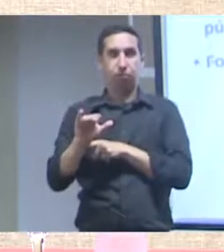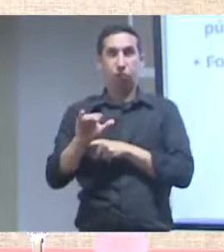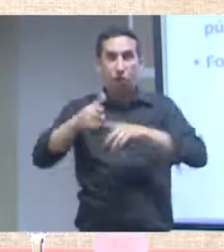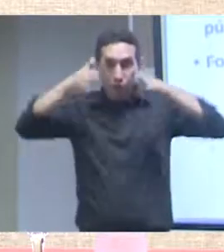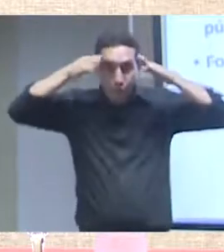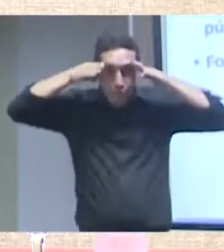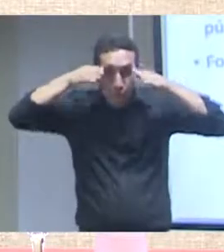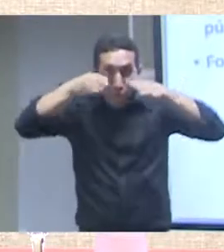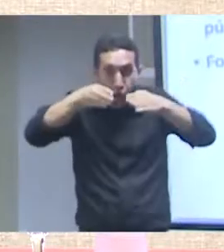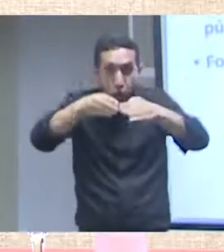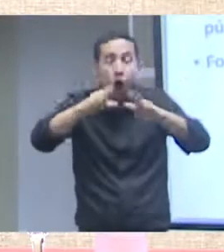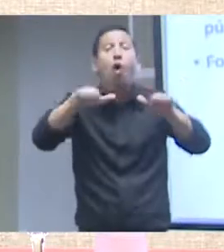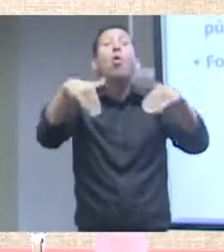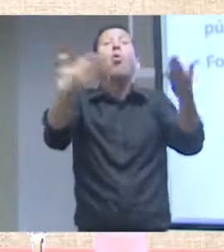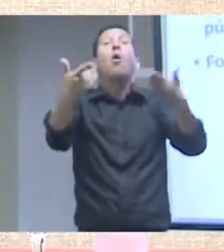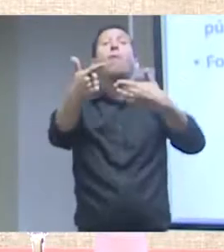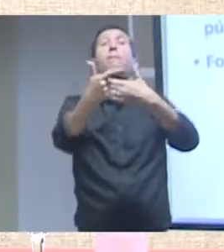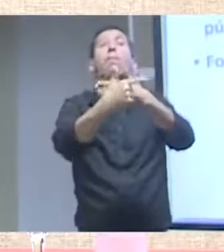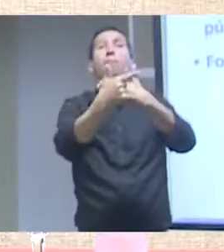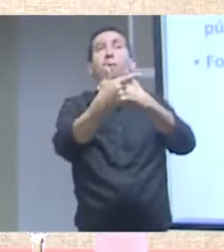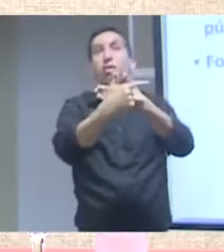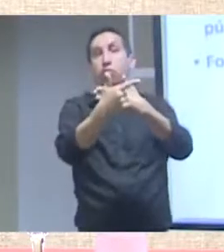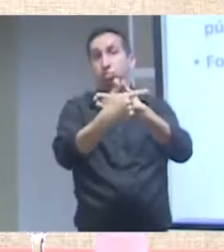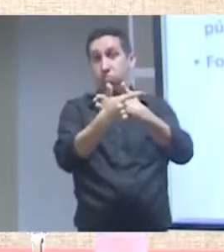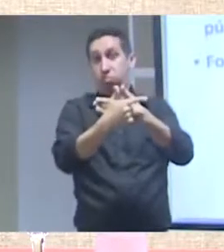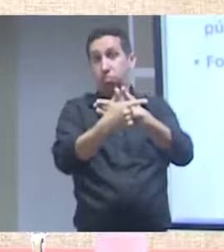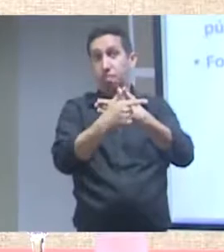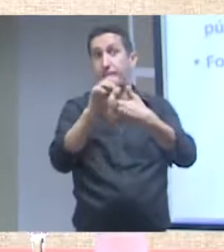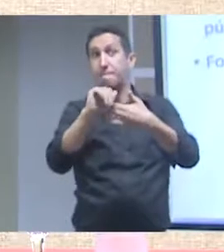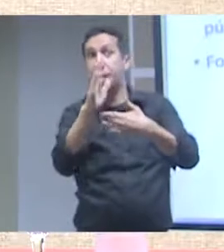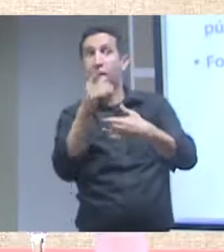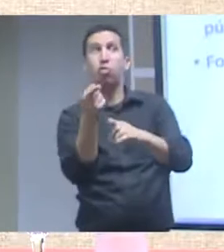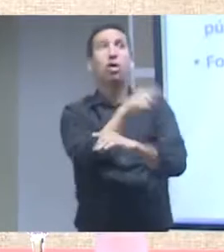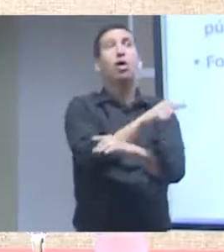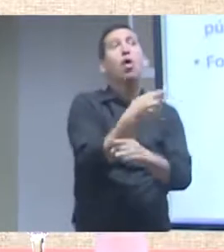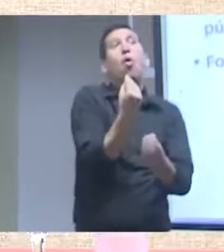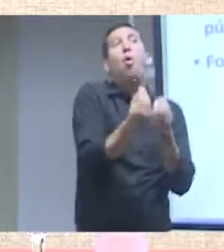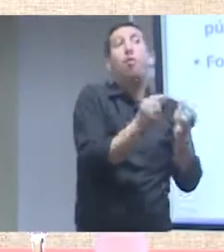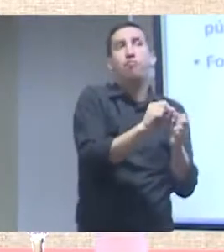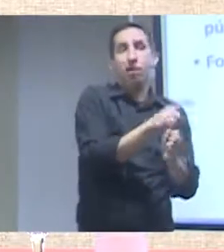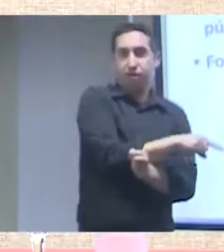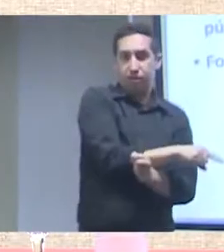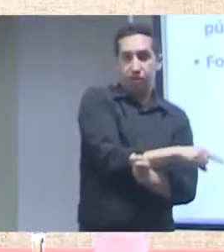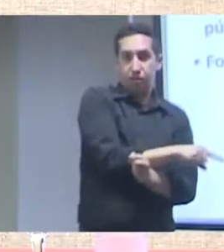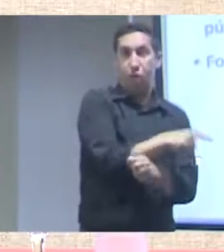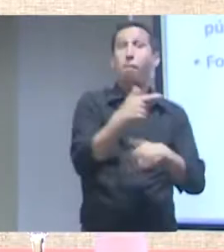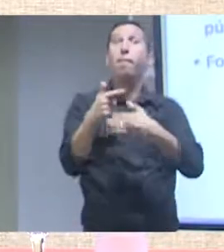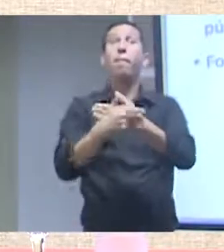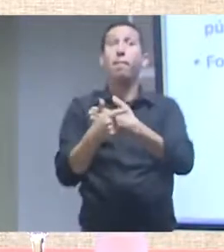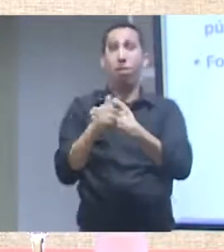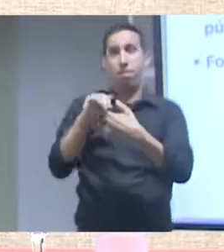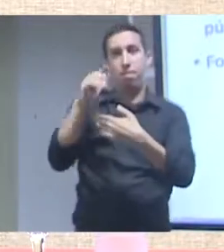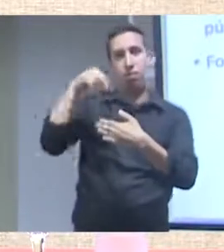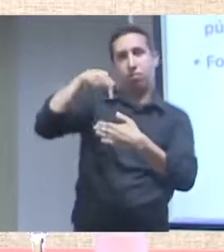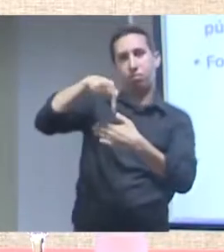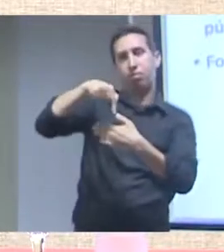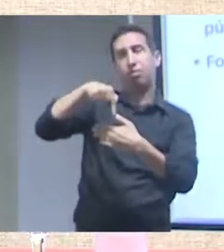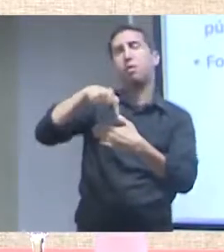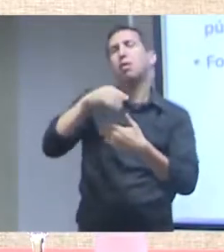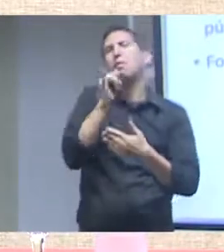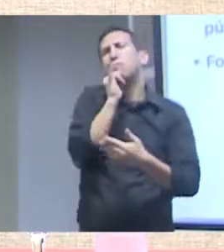formatos, e isso, se a gente falar especificamente, por exemplo, da ideia dos